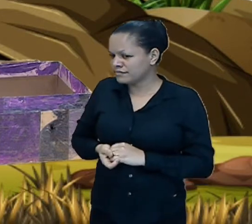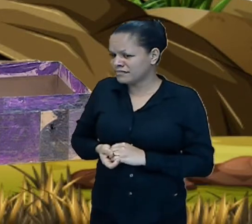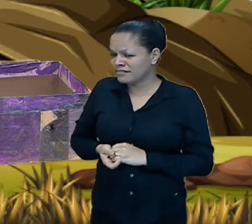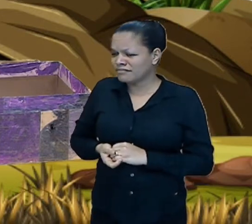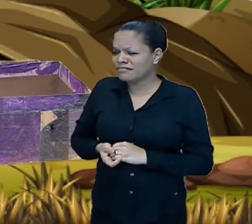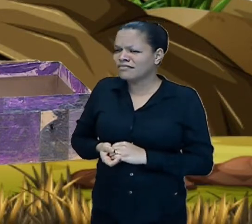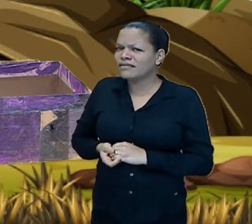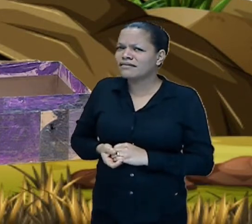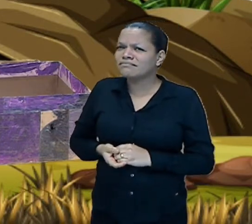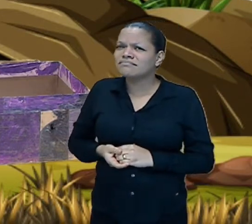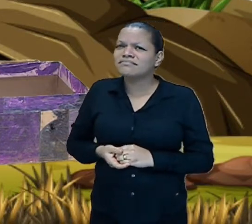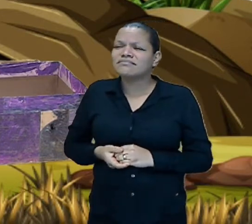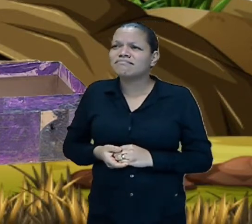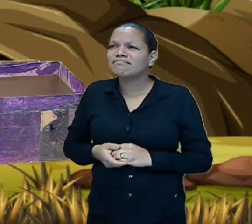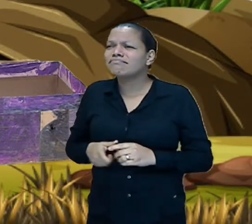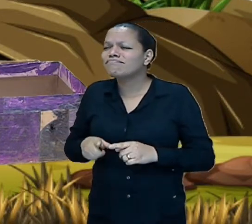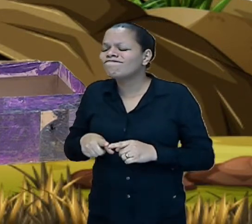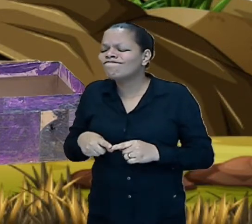meus sorvetes